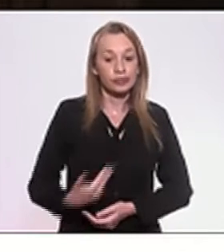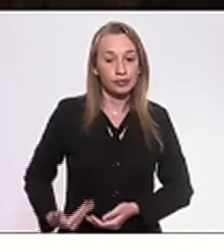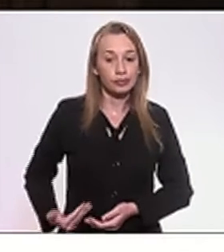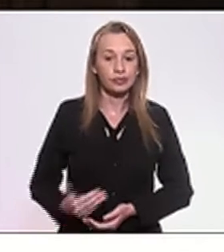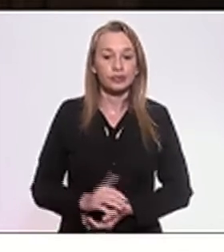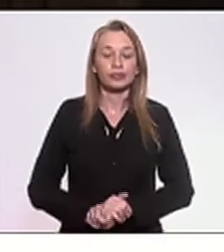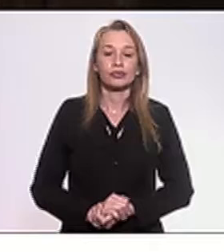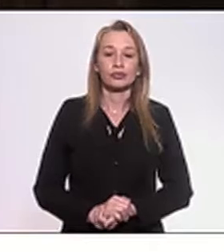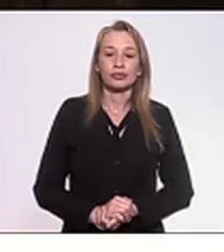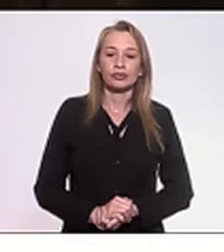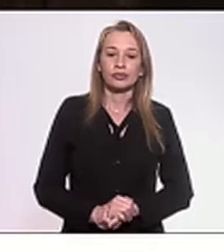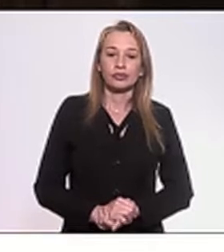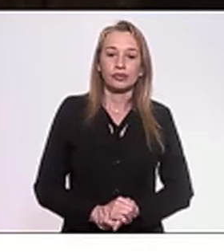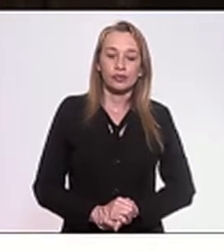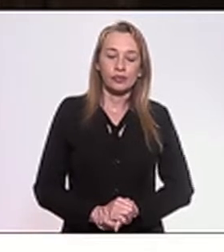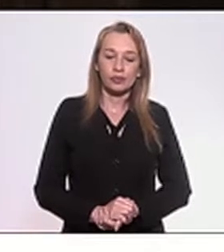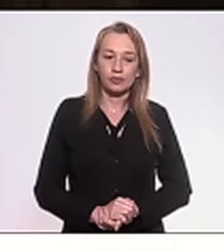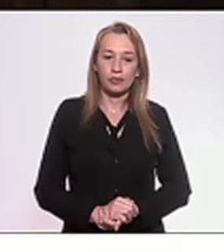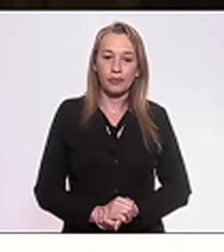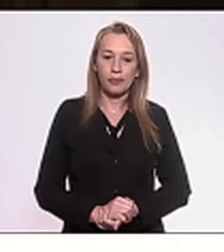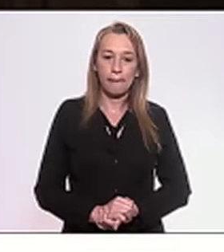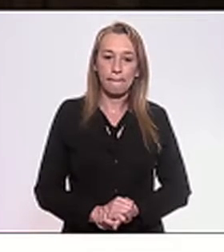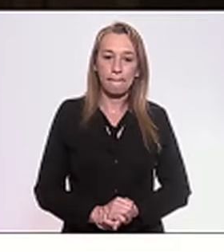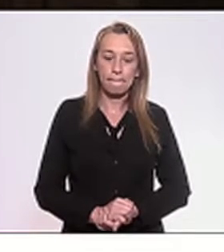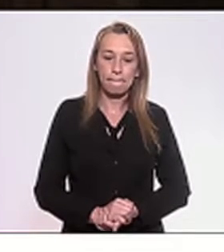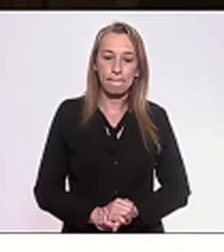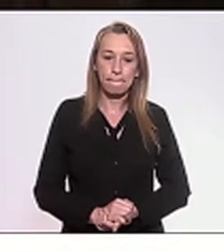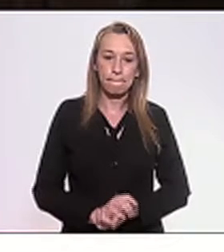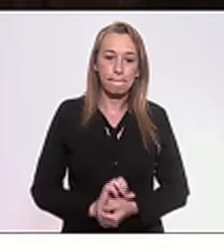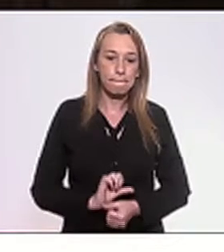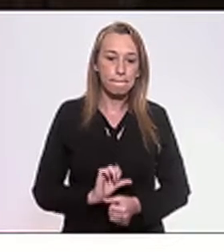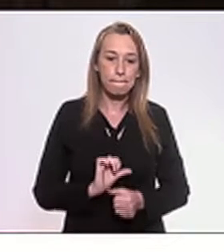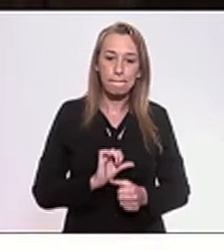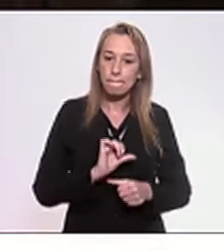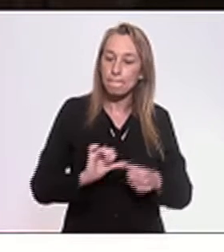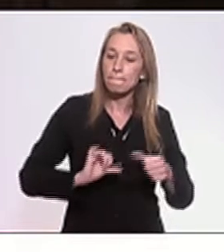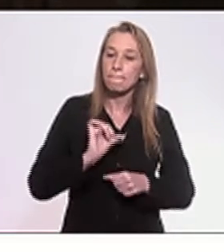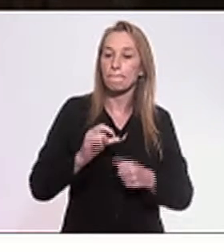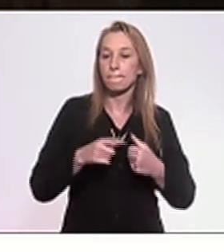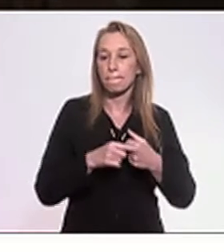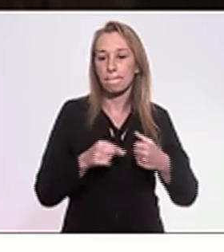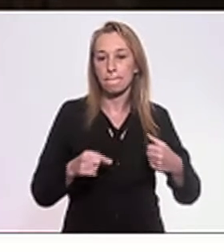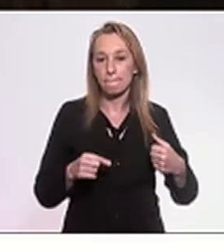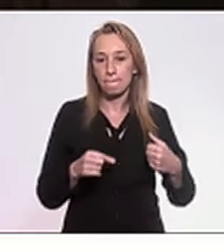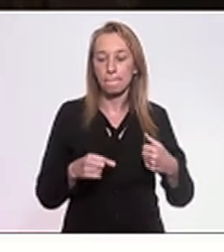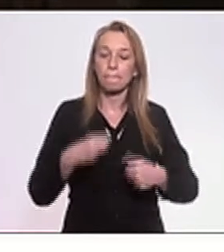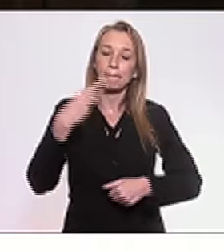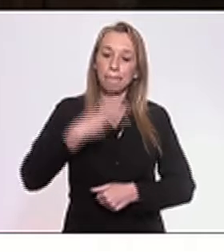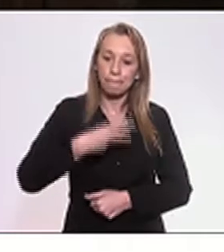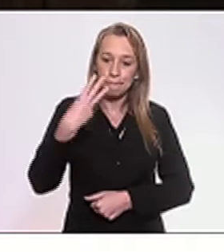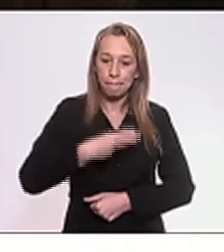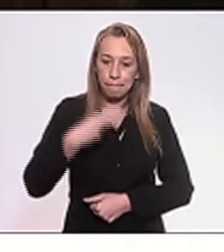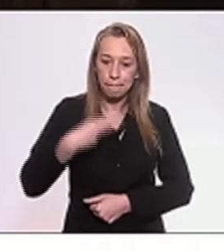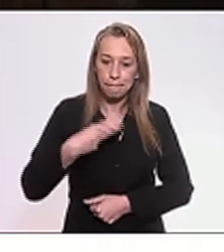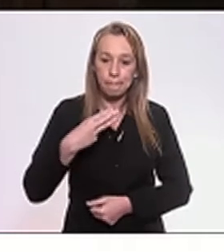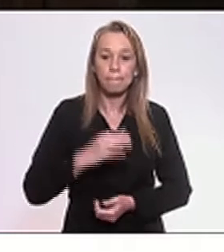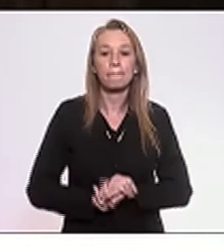ele muda o artigo 3º,